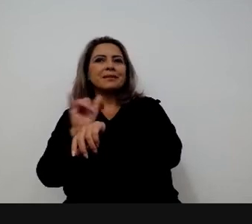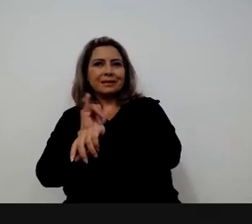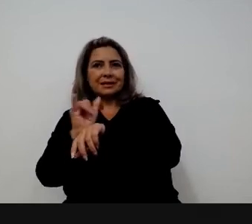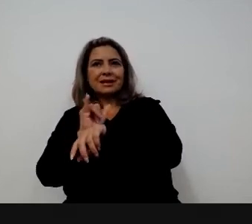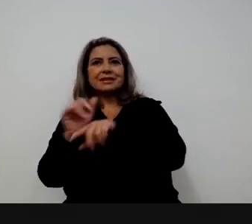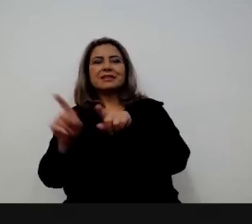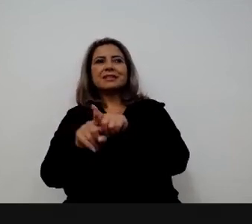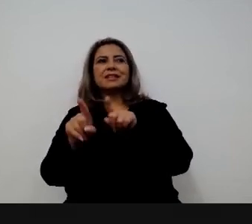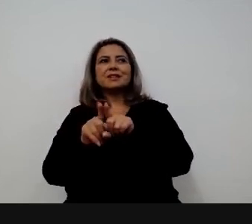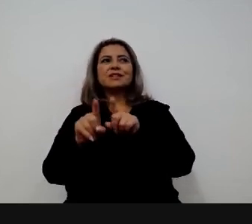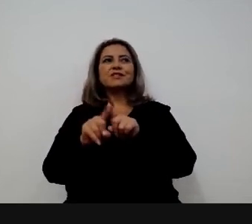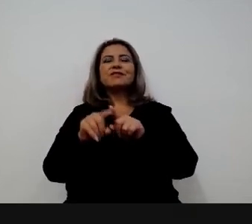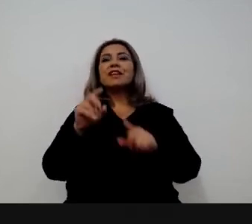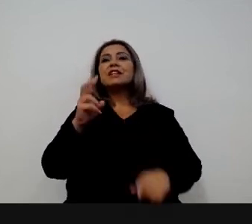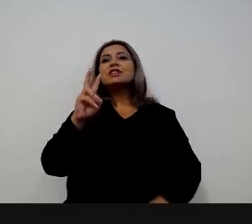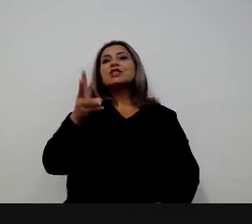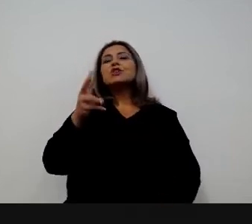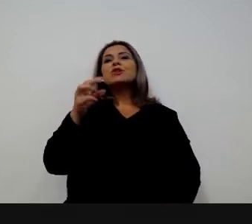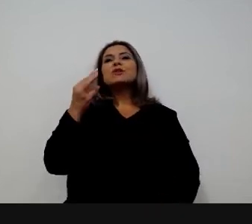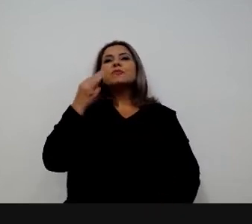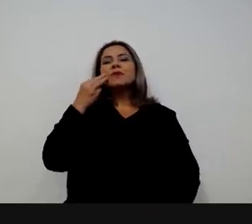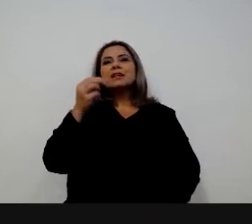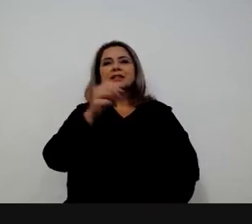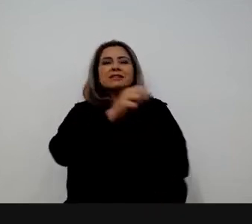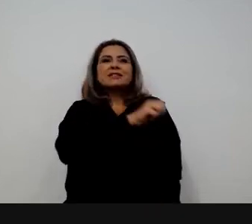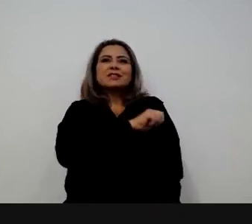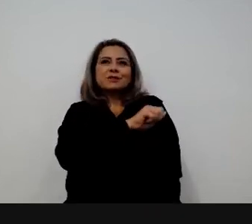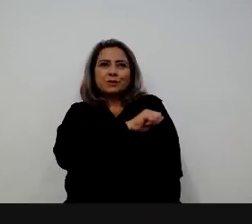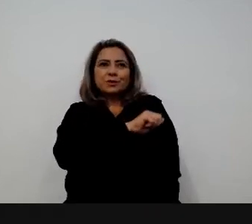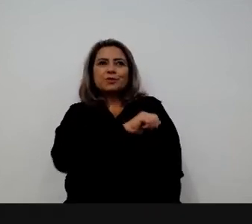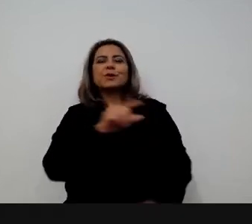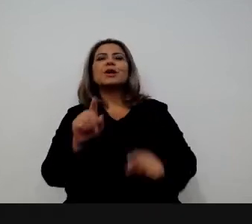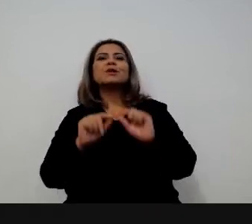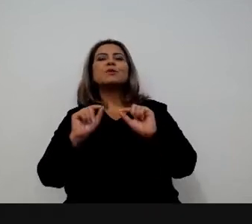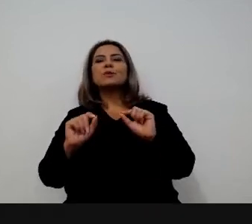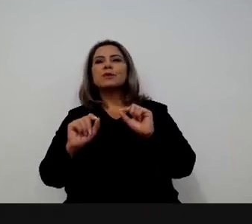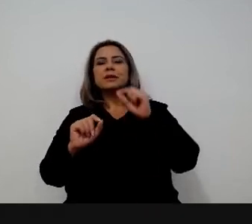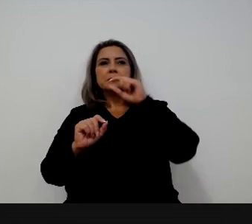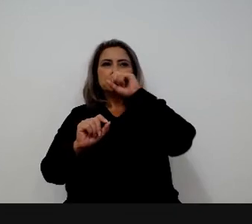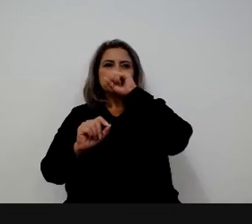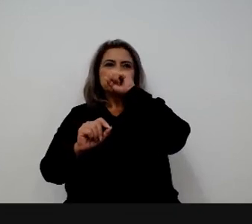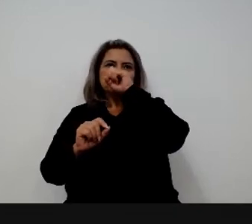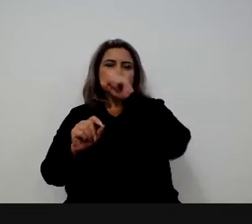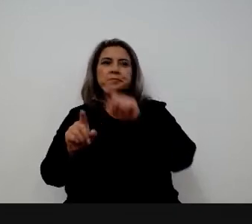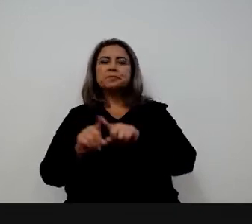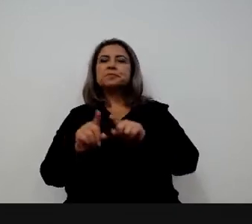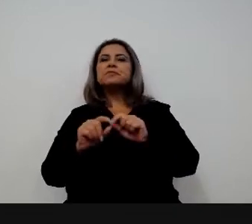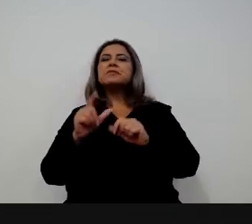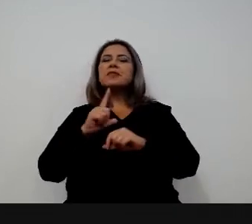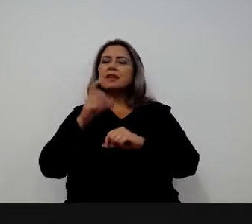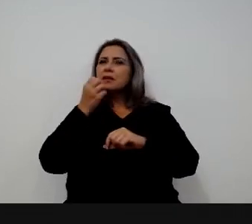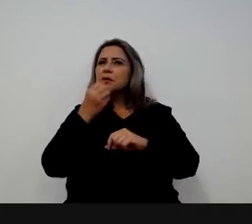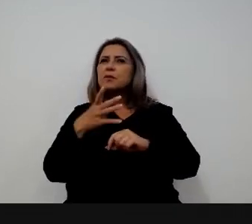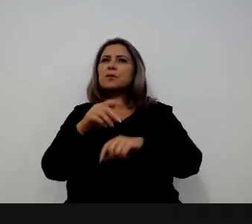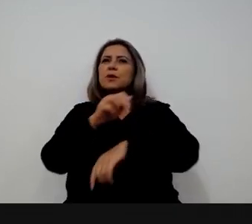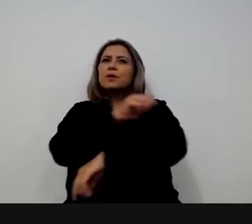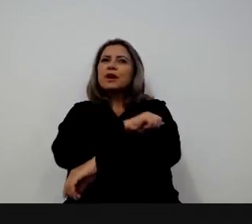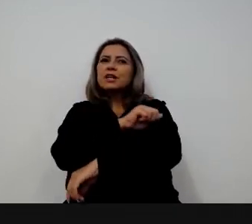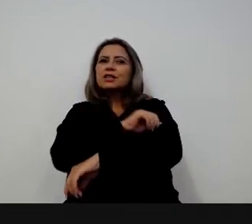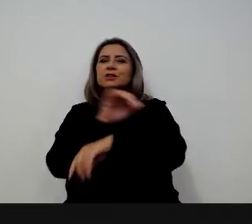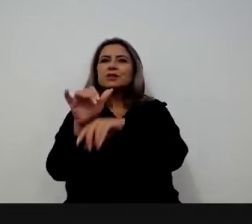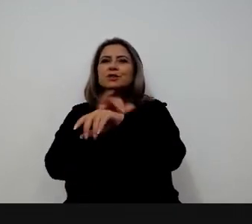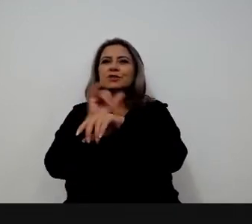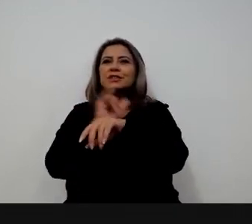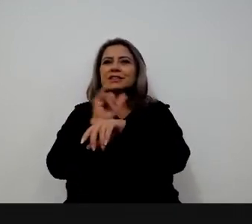a gente fala de dois milhões de alunos mas a gente também tem esse foco naquilo que é de poucos alunos mesmo mas aquilo que é muito